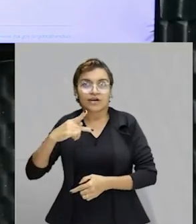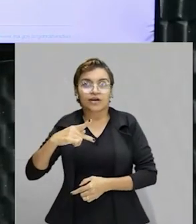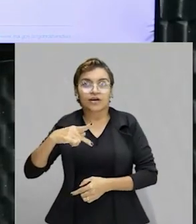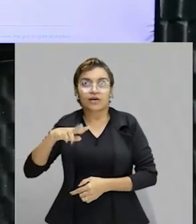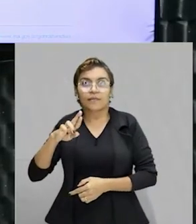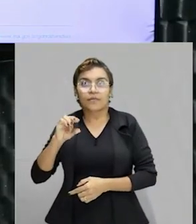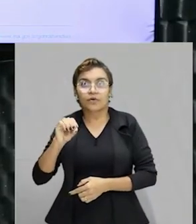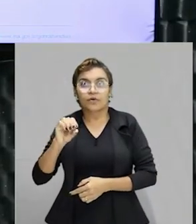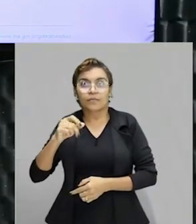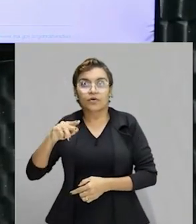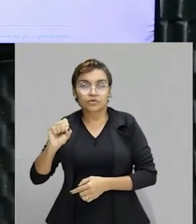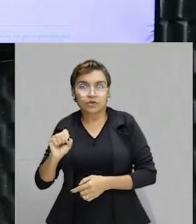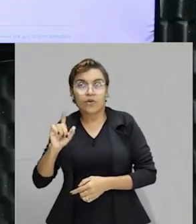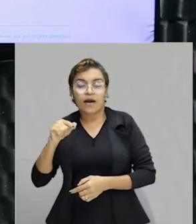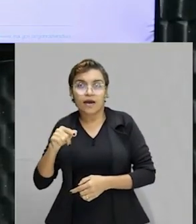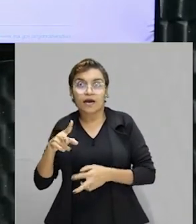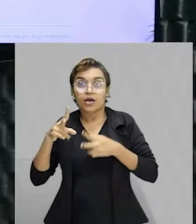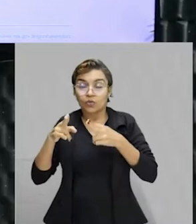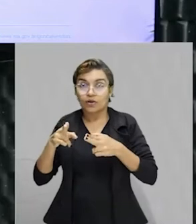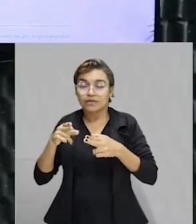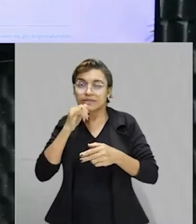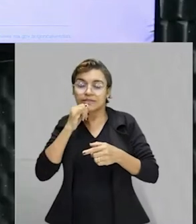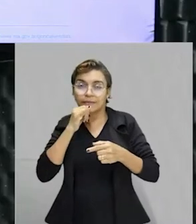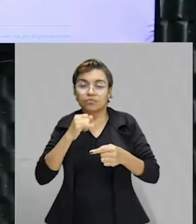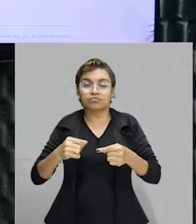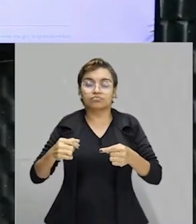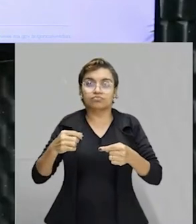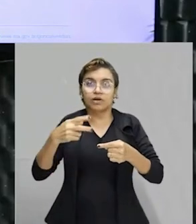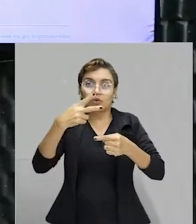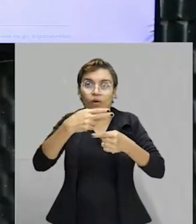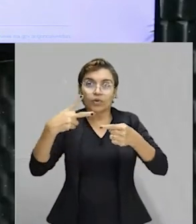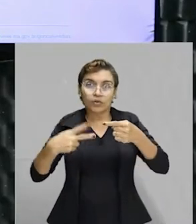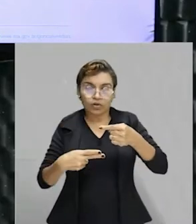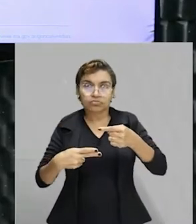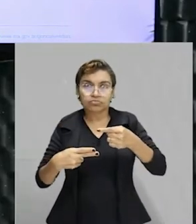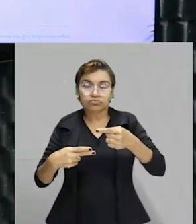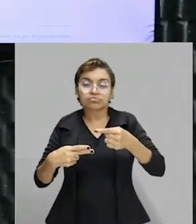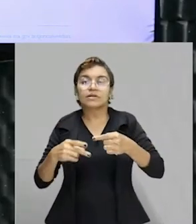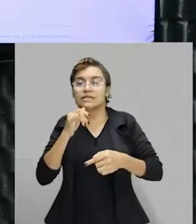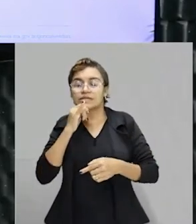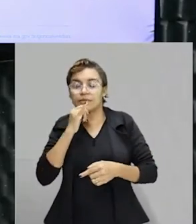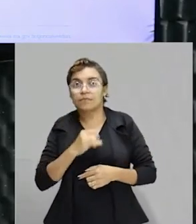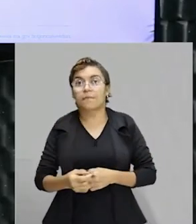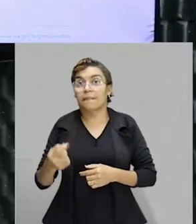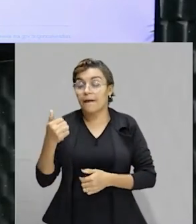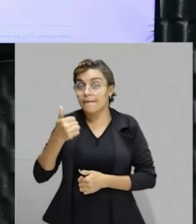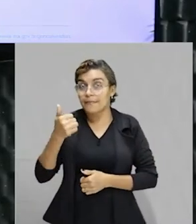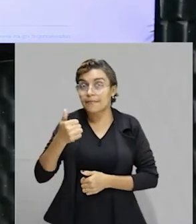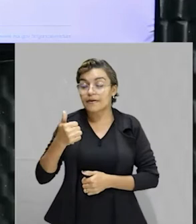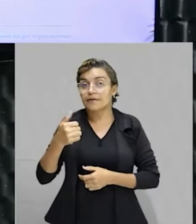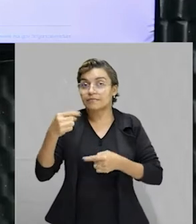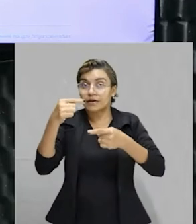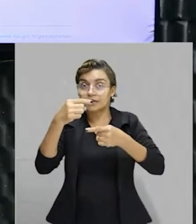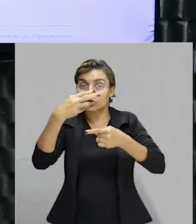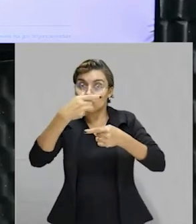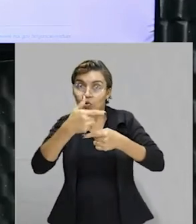é proporção? Igualdade de razões. Então ele já deu a primeira razão, 2 para 3, e agora eu